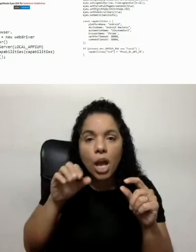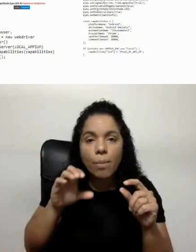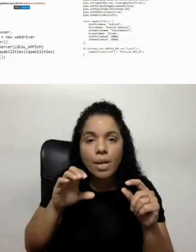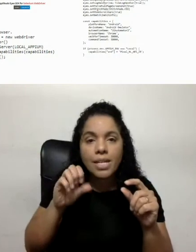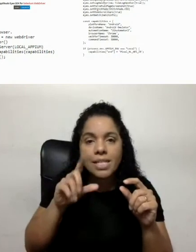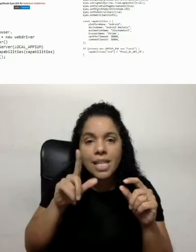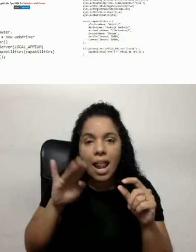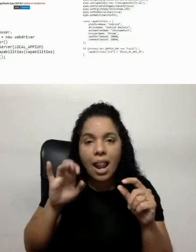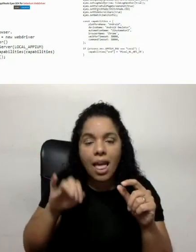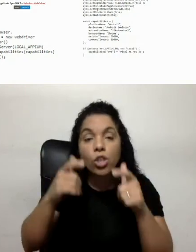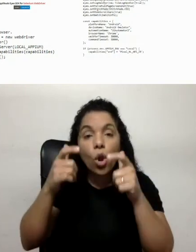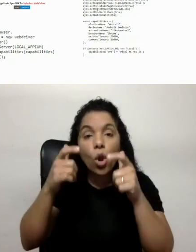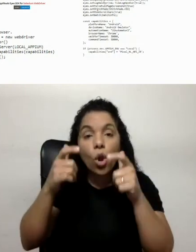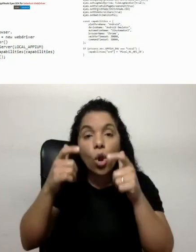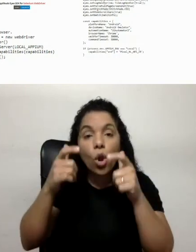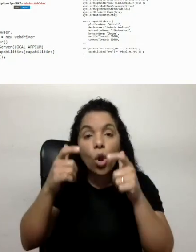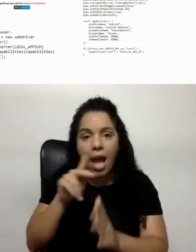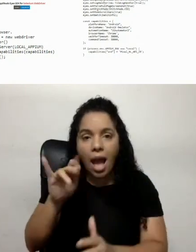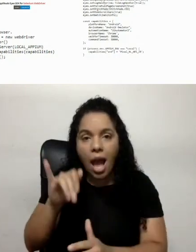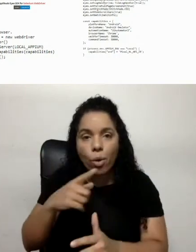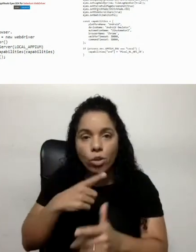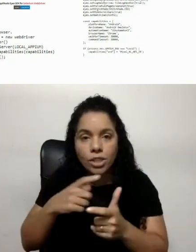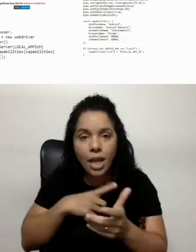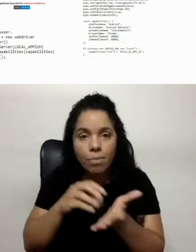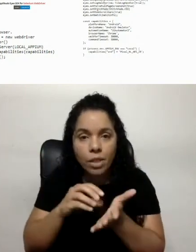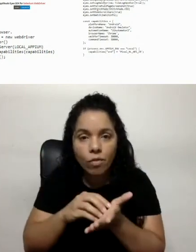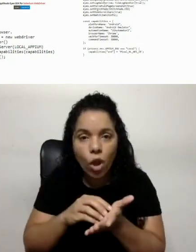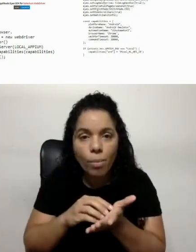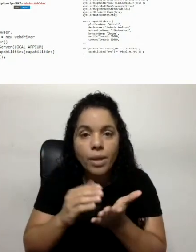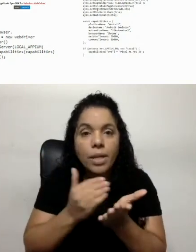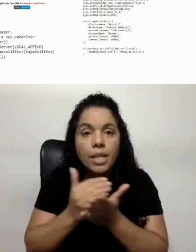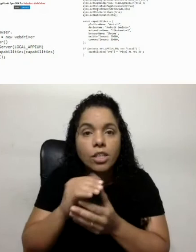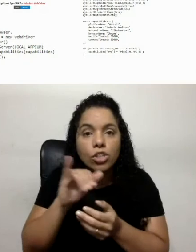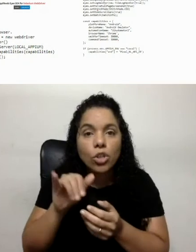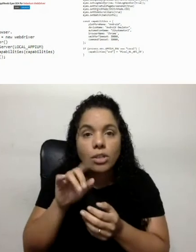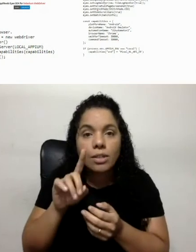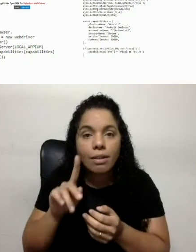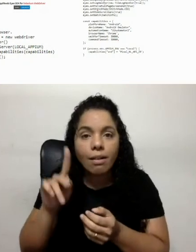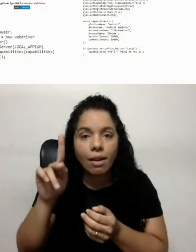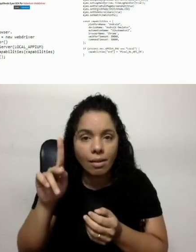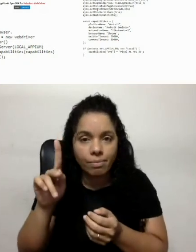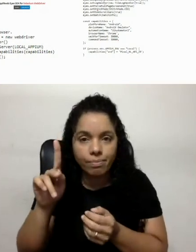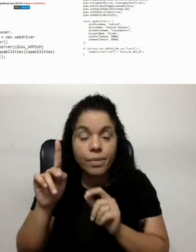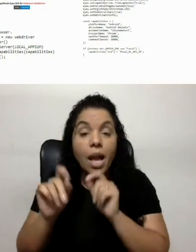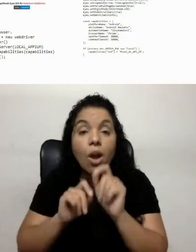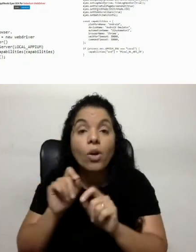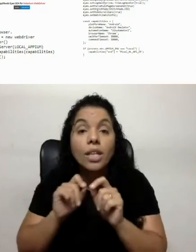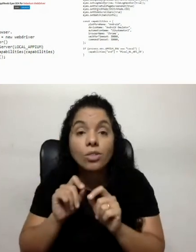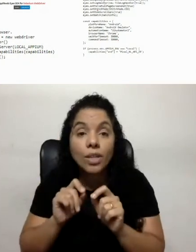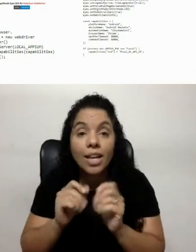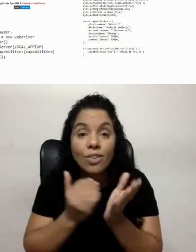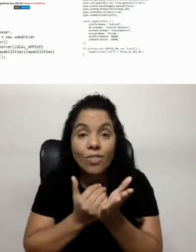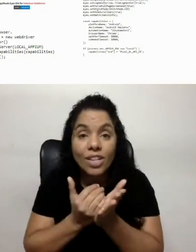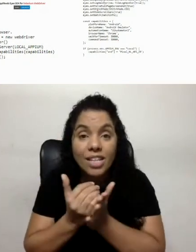da minha app, onde é que está a minha plataforma, inicializo o meu JDK, tá? O que que acontece? Quando eu vou